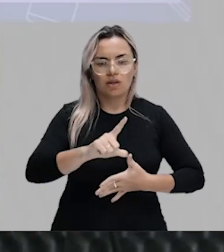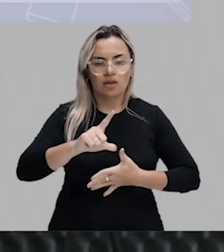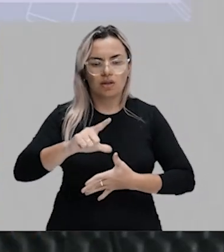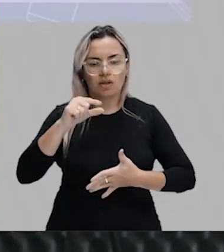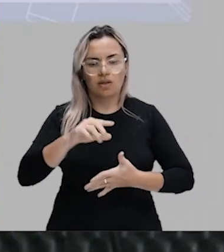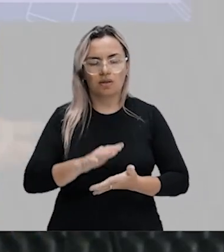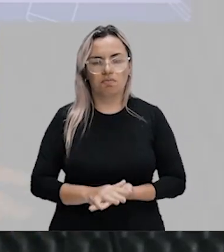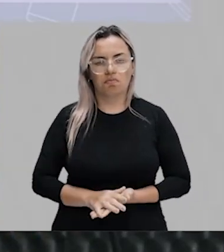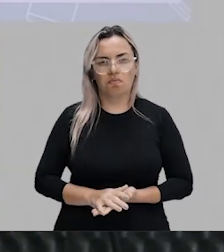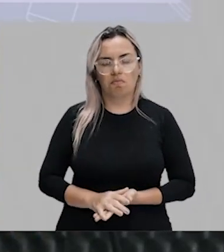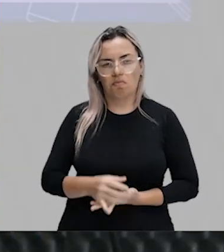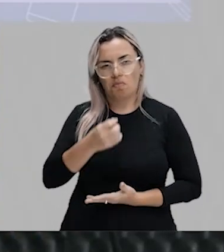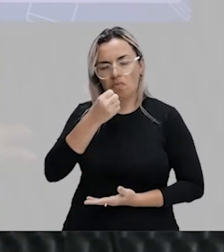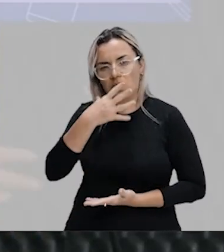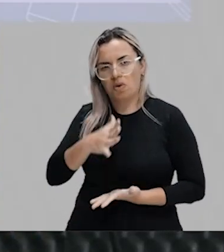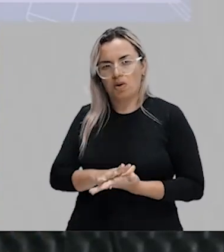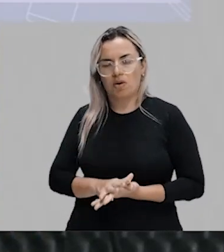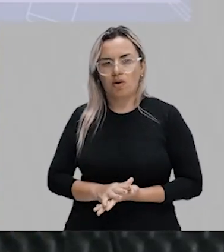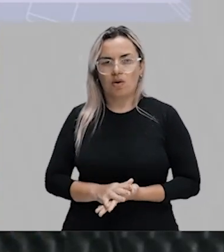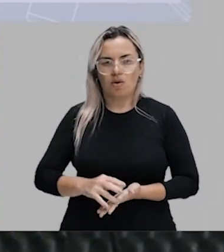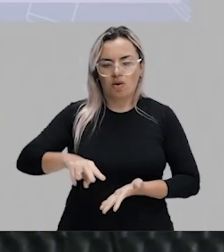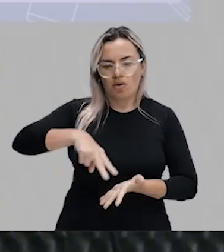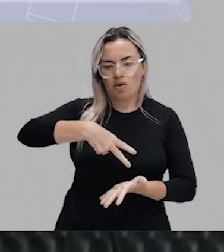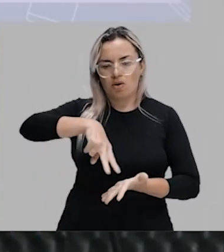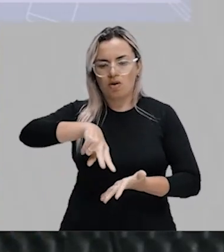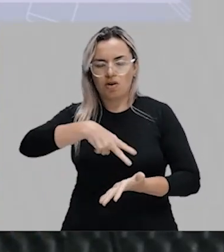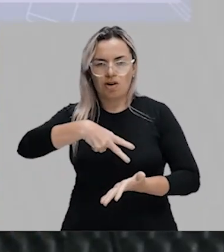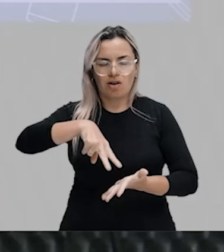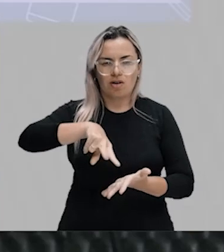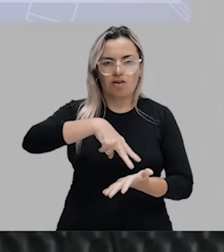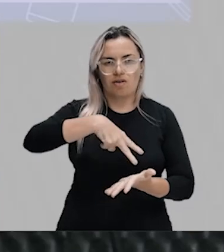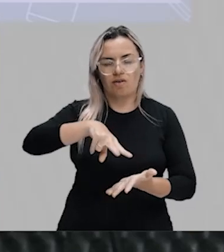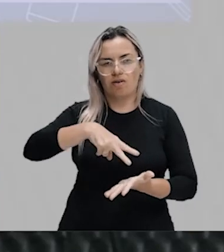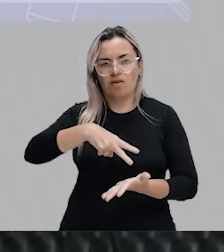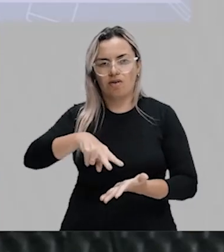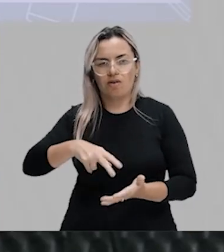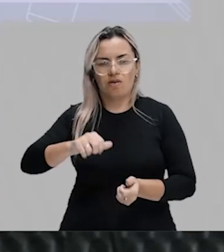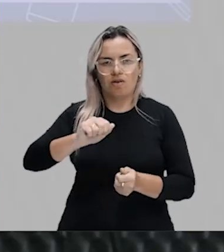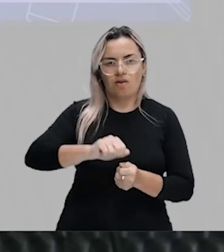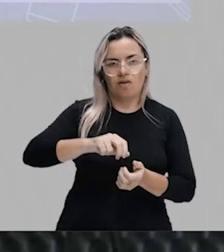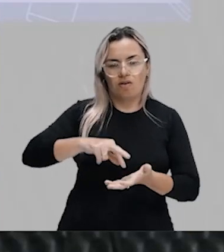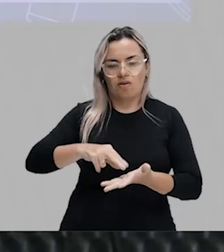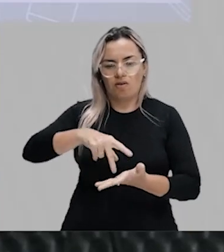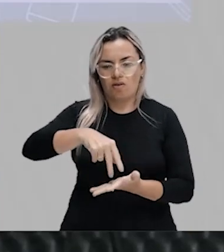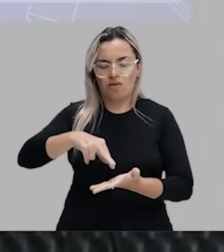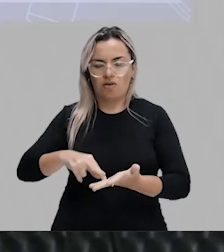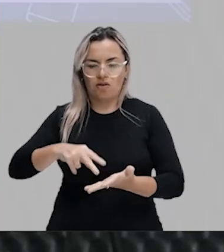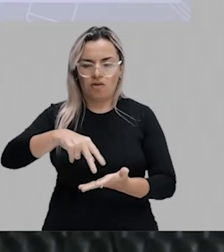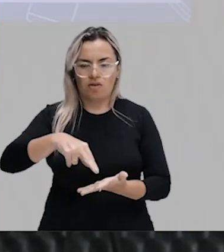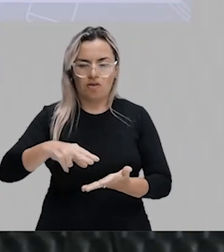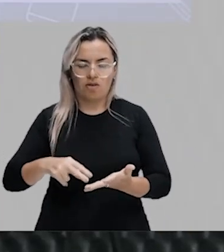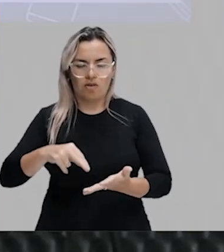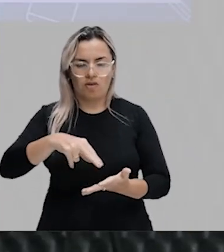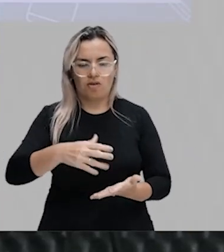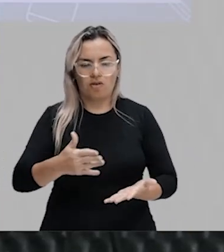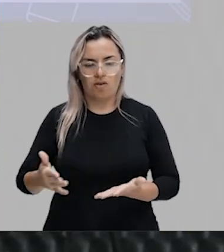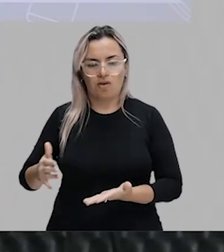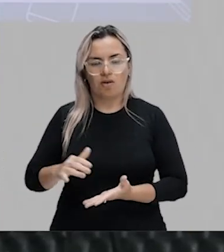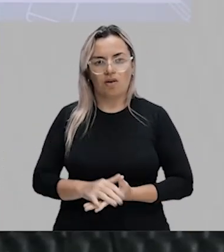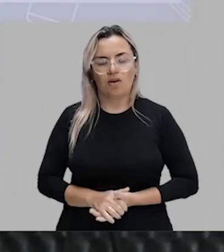aí. É riquíssima. A gente dança. gente curte. Dá para fazer vários passos. O flow está aí chegando com força total.